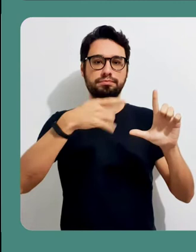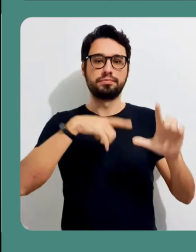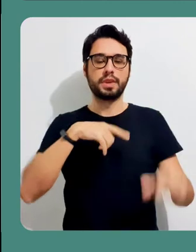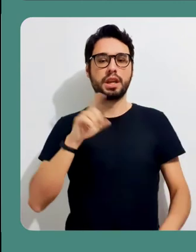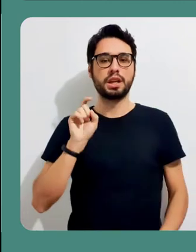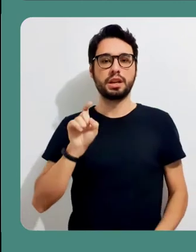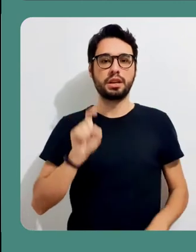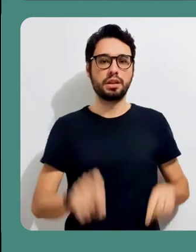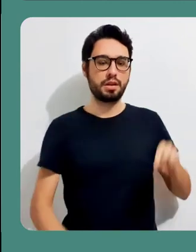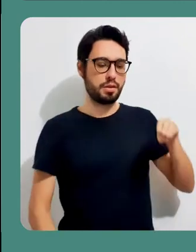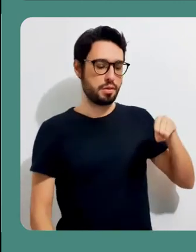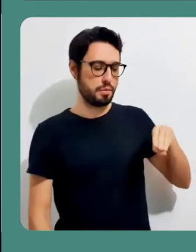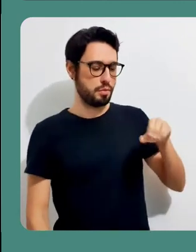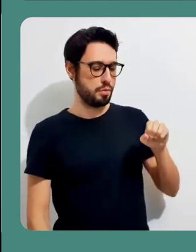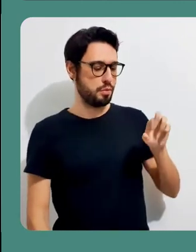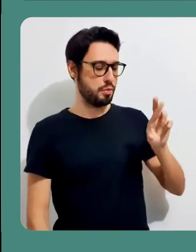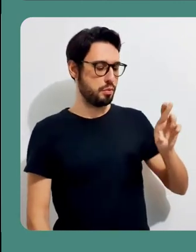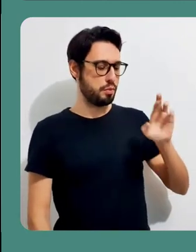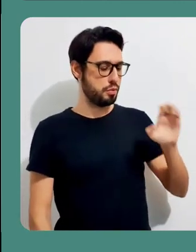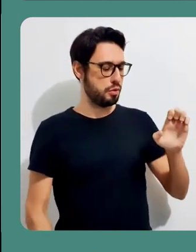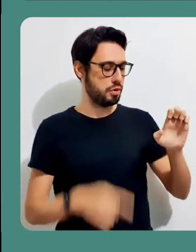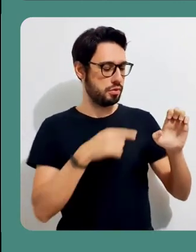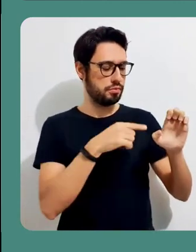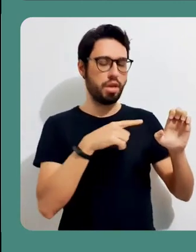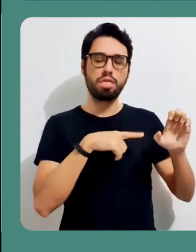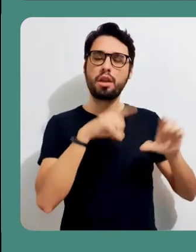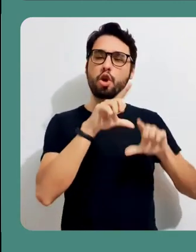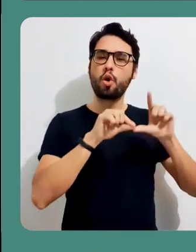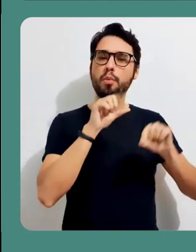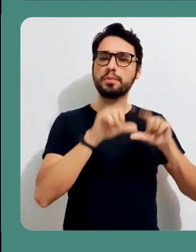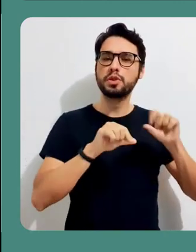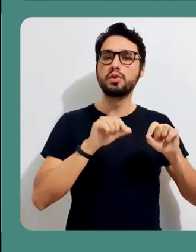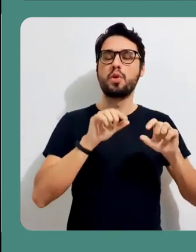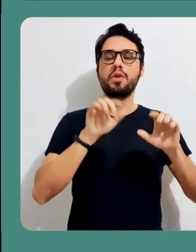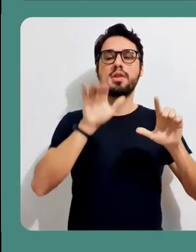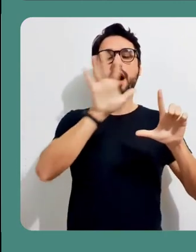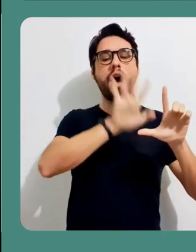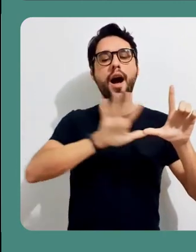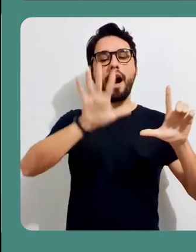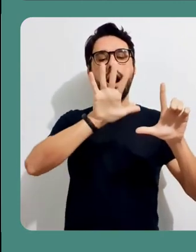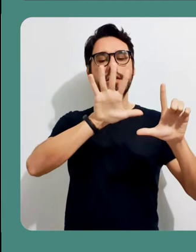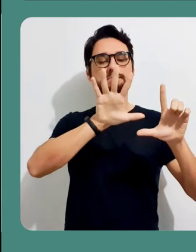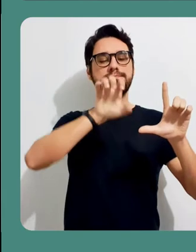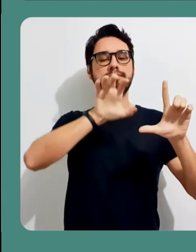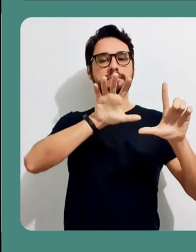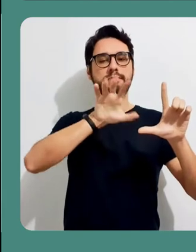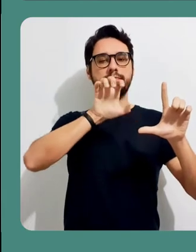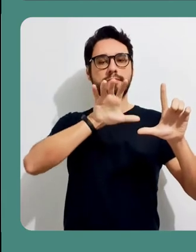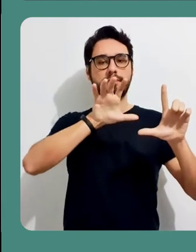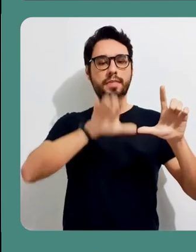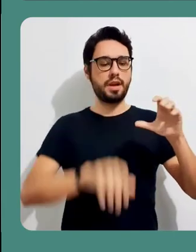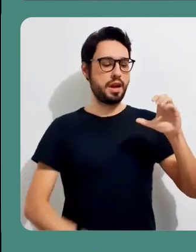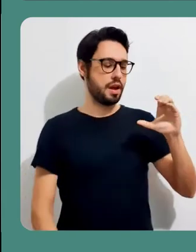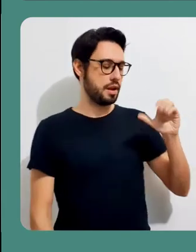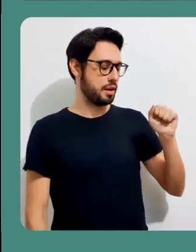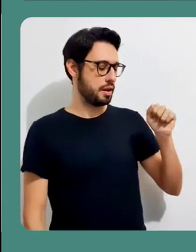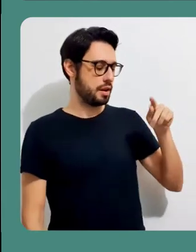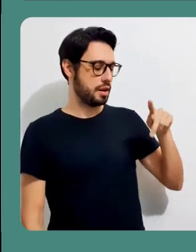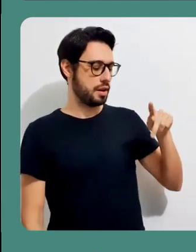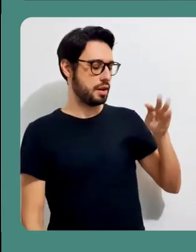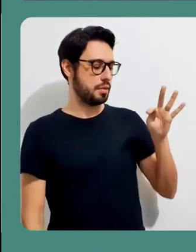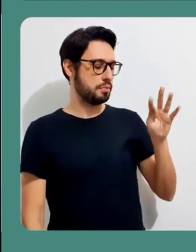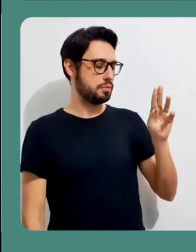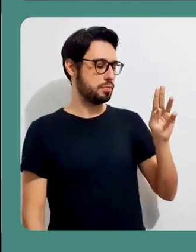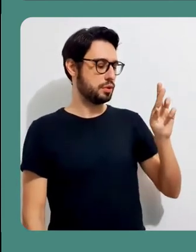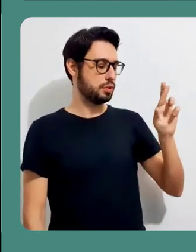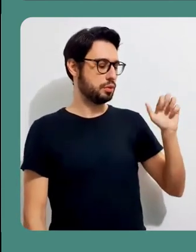minha videoaula. Então, clicando aqui em More, eu tenho algumas opções, como por exemplo, para selecionar qual que vai ser a área de captura